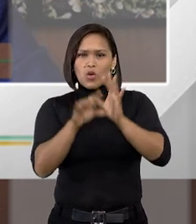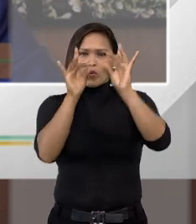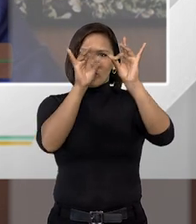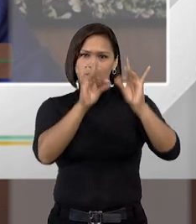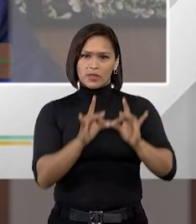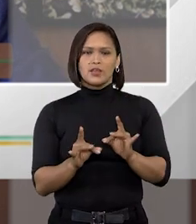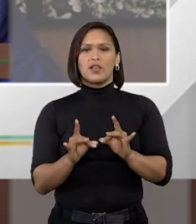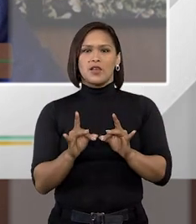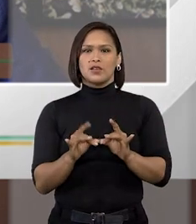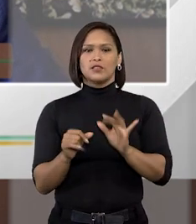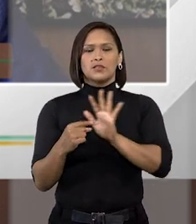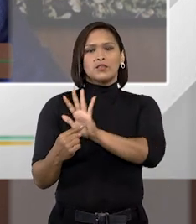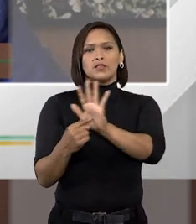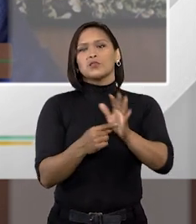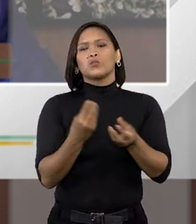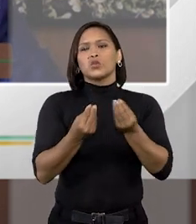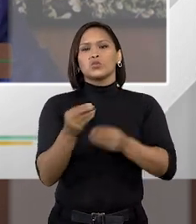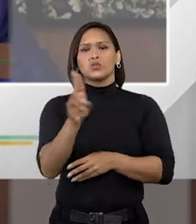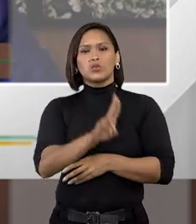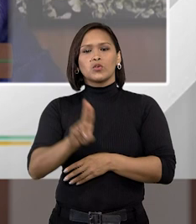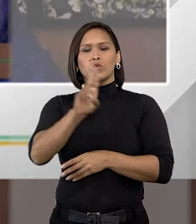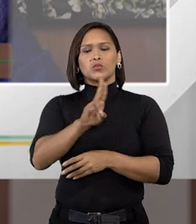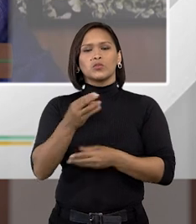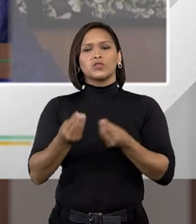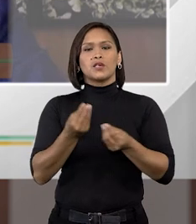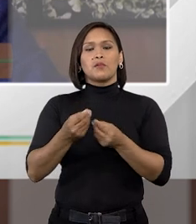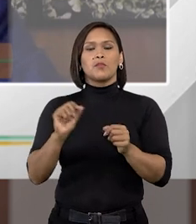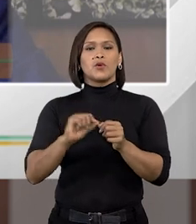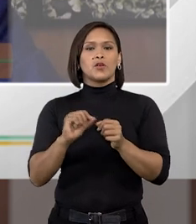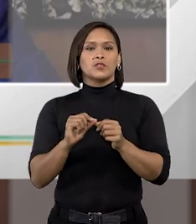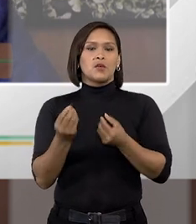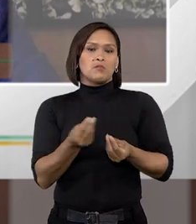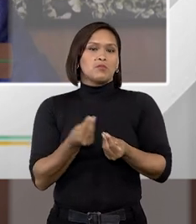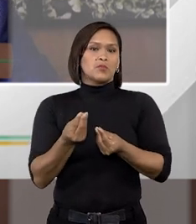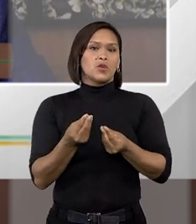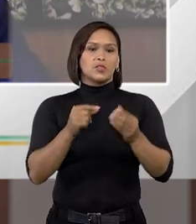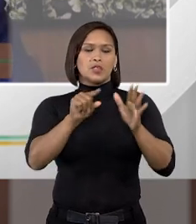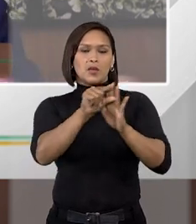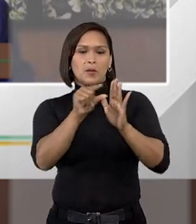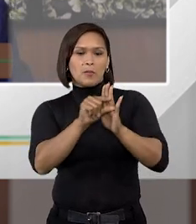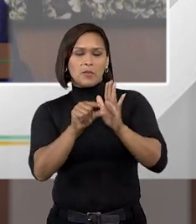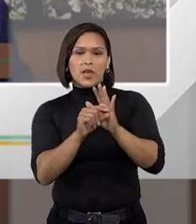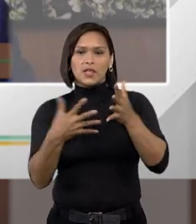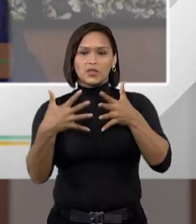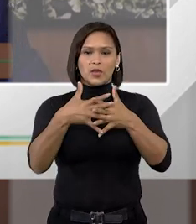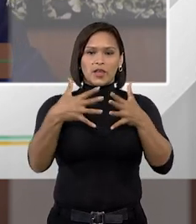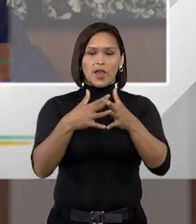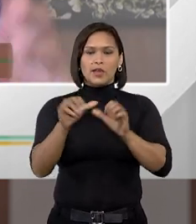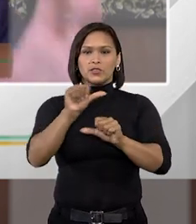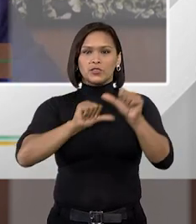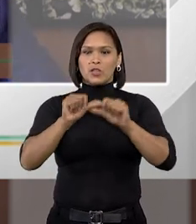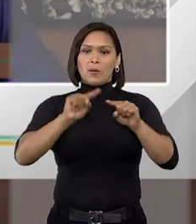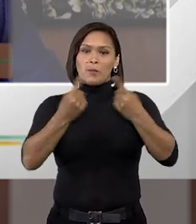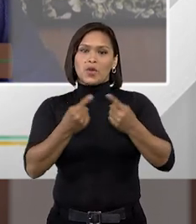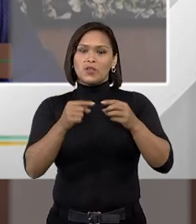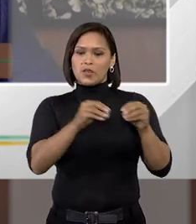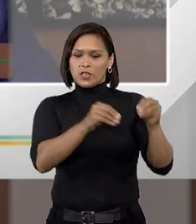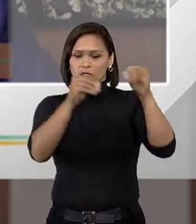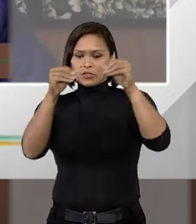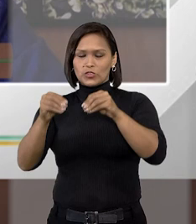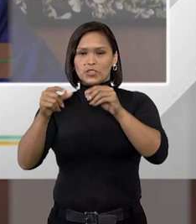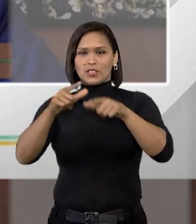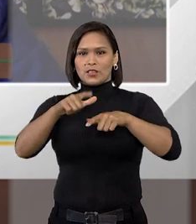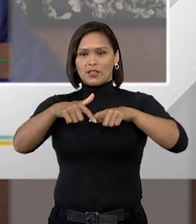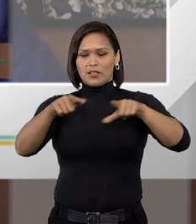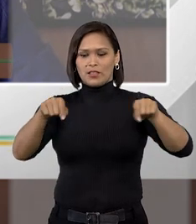detalhado, que mostra como utilizar, que mostra o que fazer, que mostra onde estão as peças, onde você troca, mas na hora que você tira o produto da